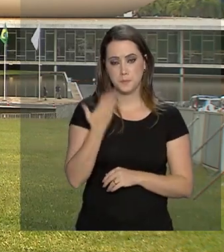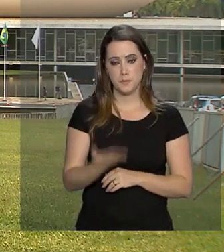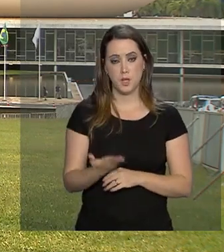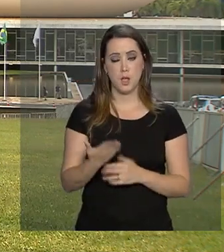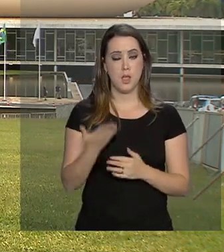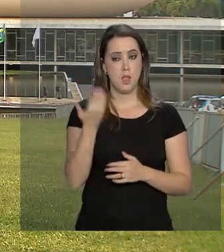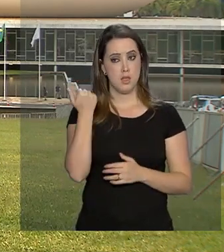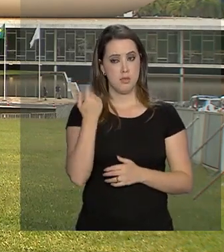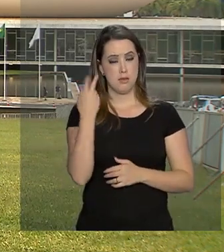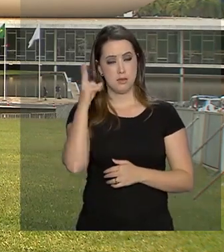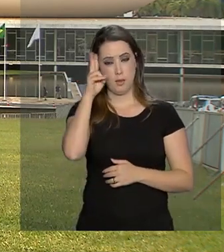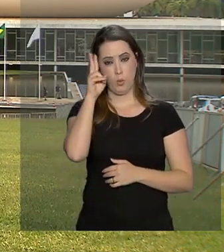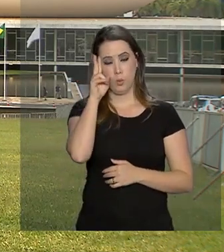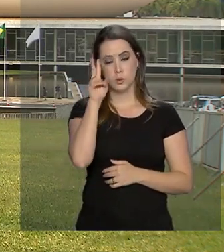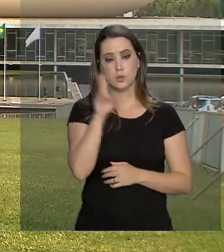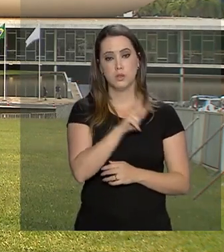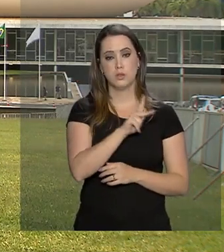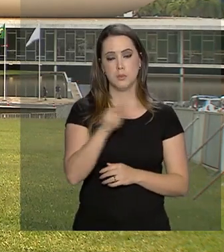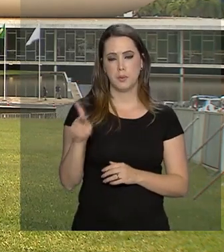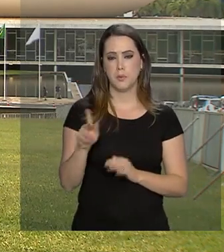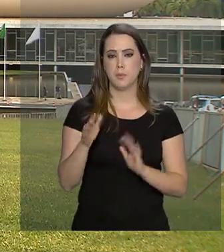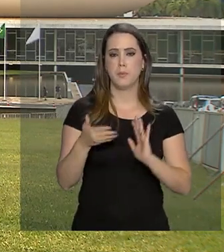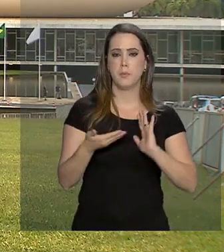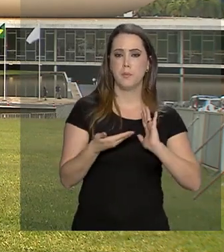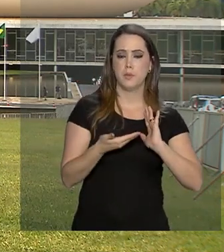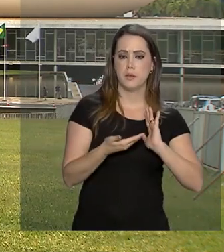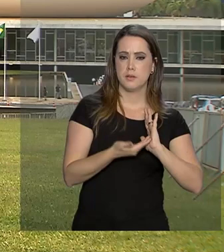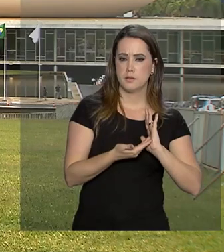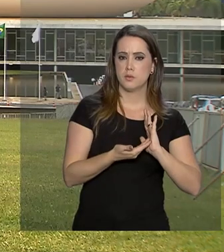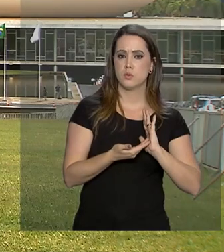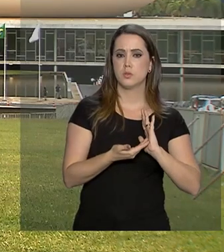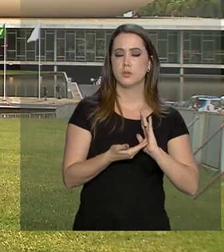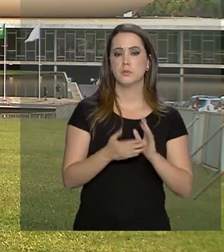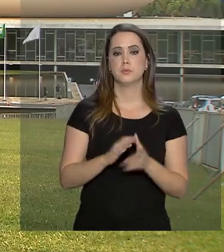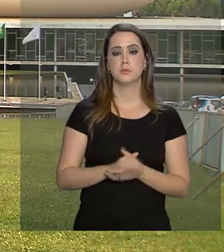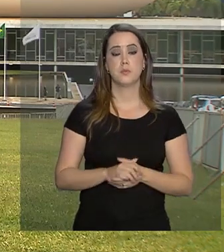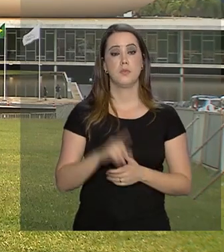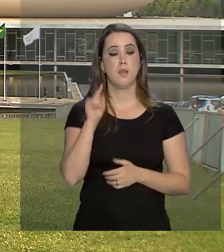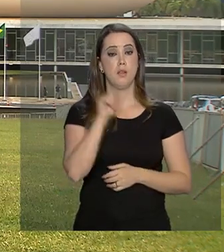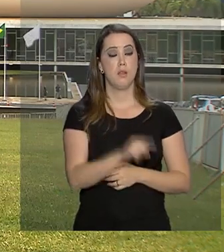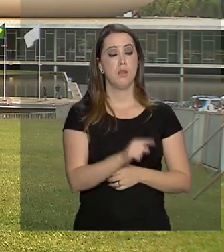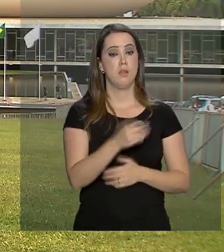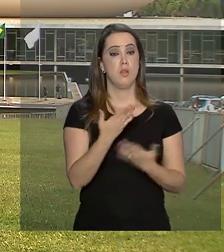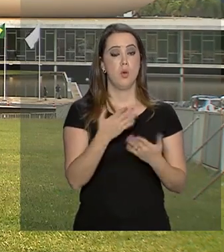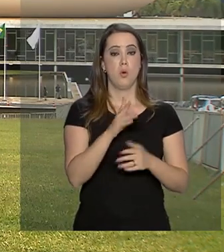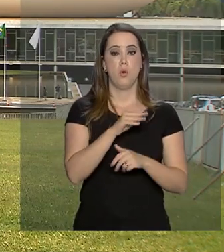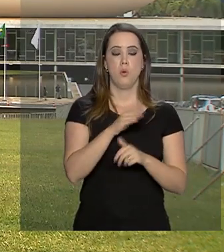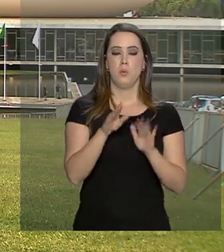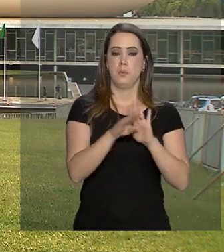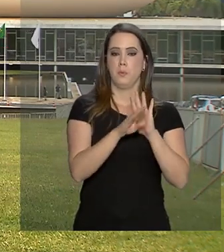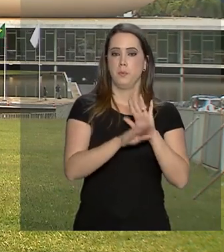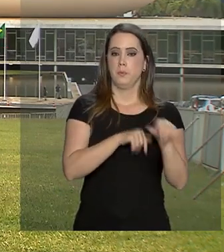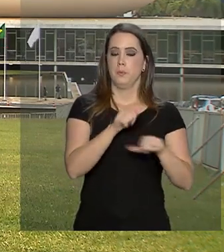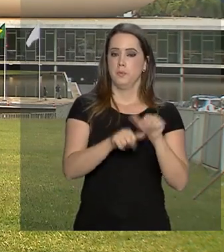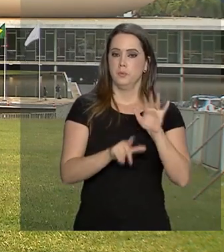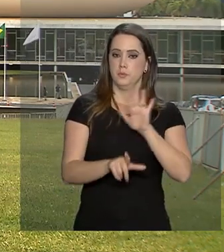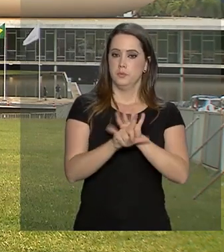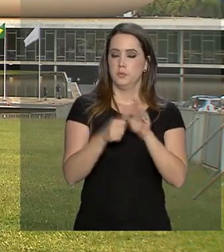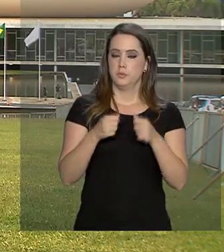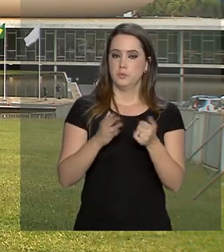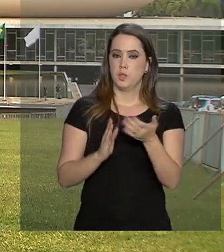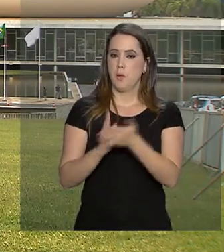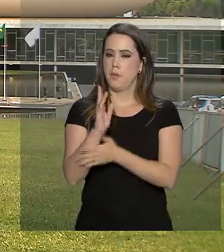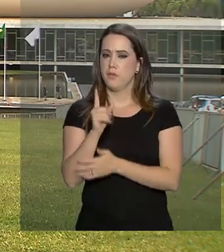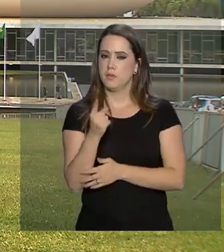e na última segunda-feira, ao presidente da Câmara, Rodrigo Maia. Para que o projeto vire lei, é preciso a